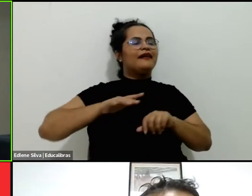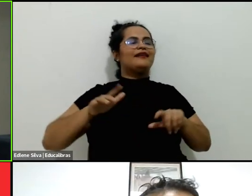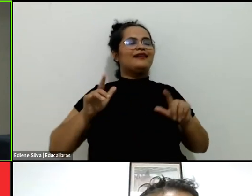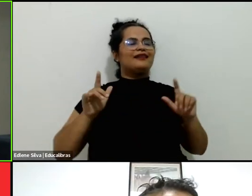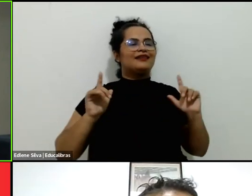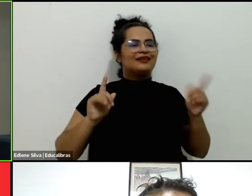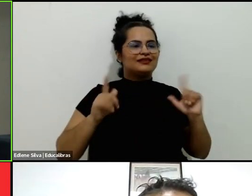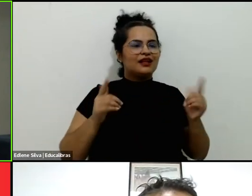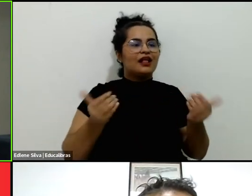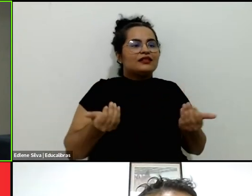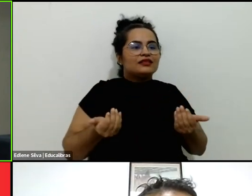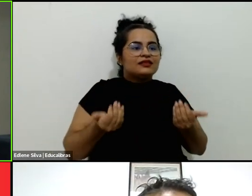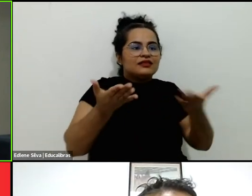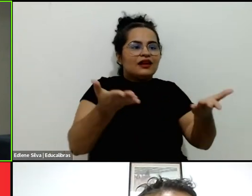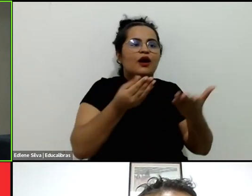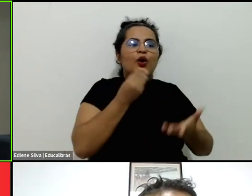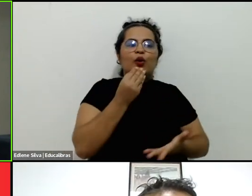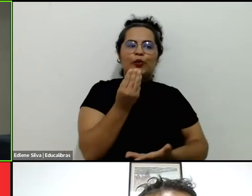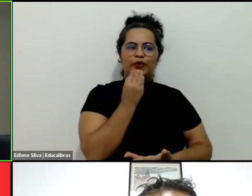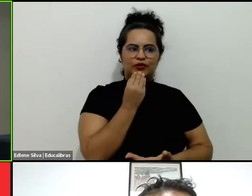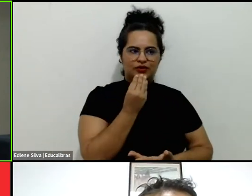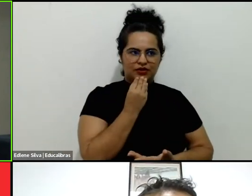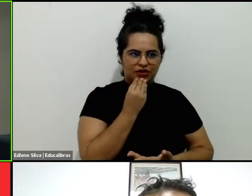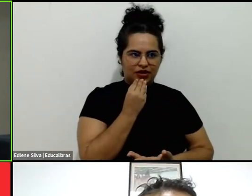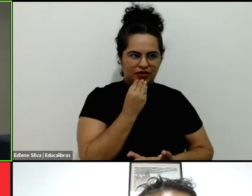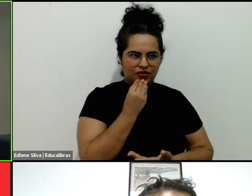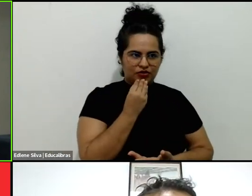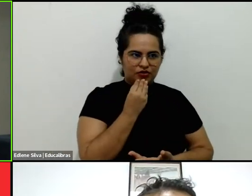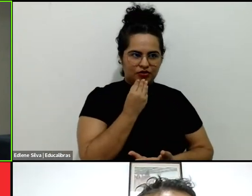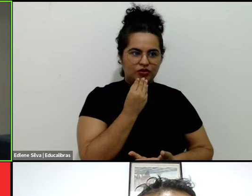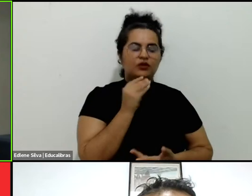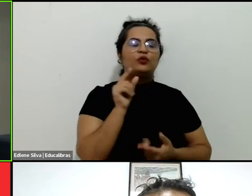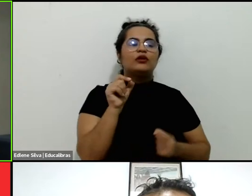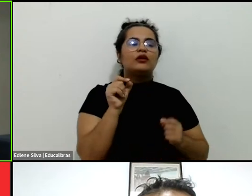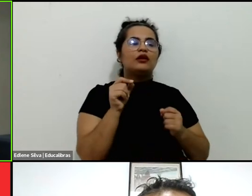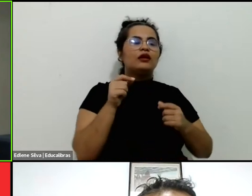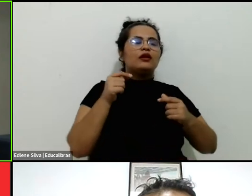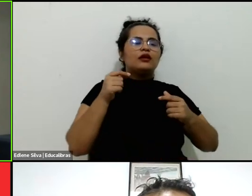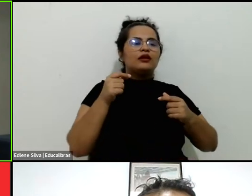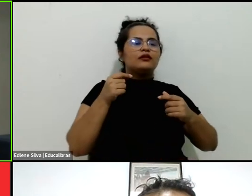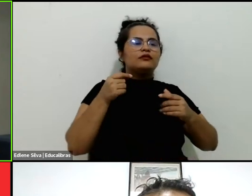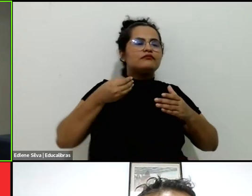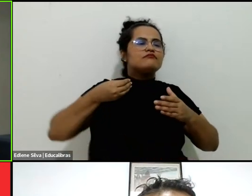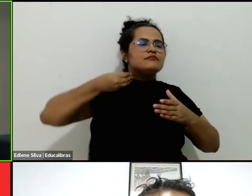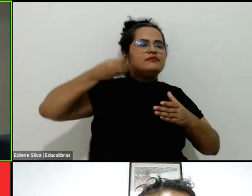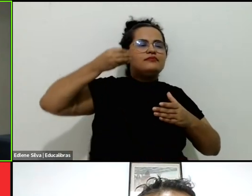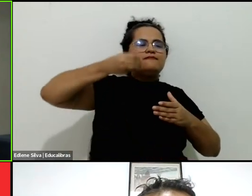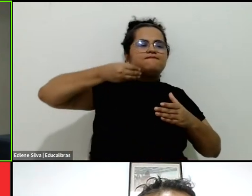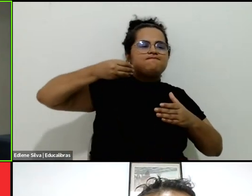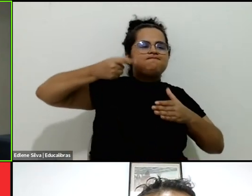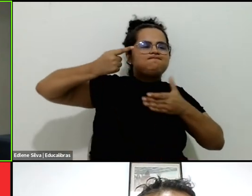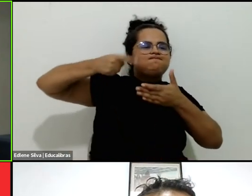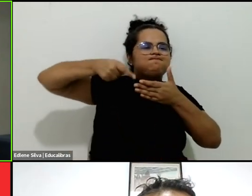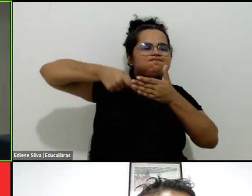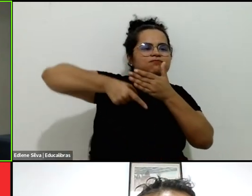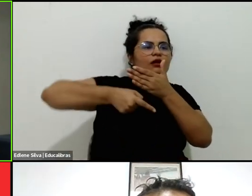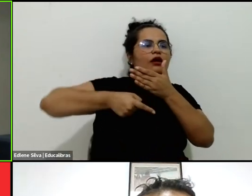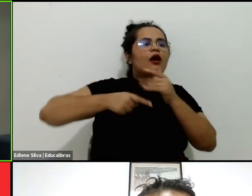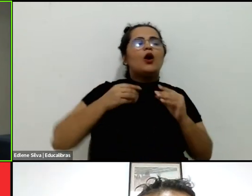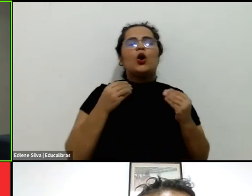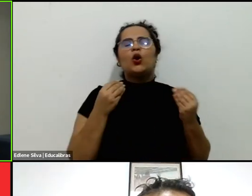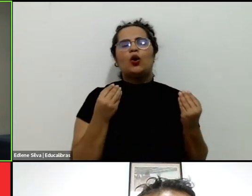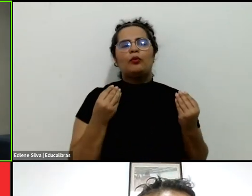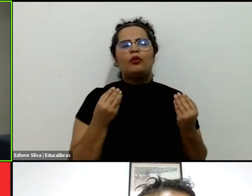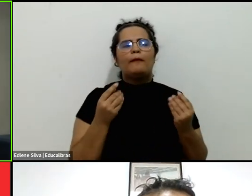oferece essa oportunidade para trazermos uma dimensão ainda pouco estudada, pesquisada e